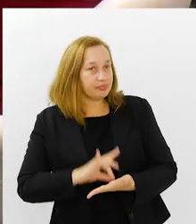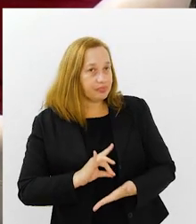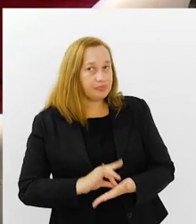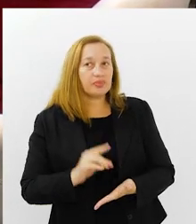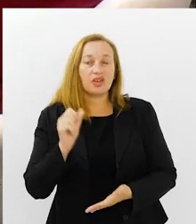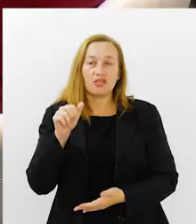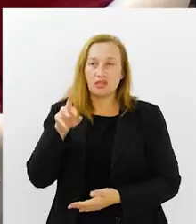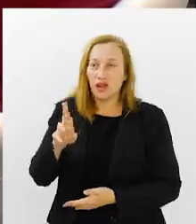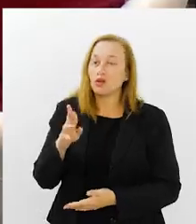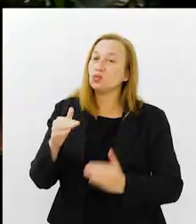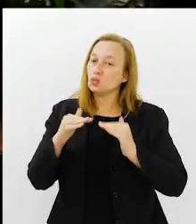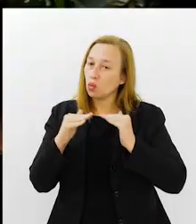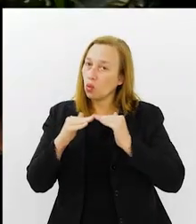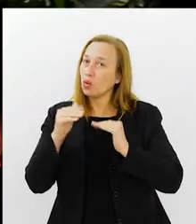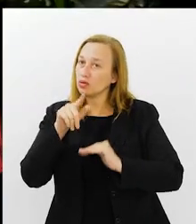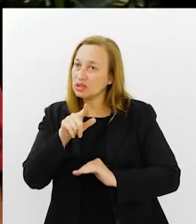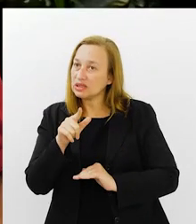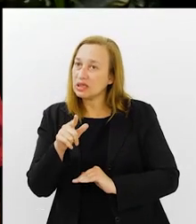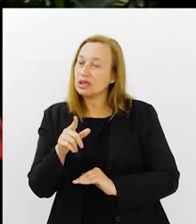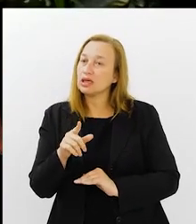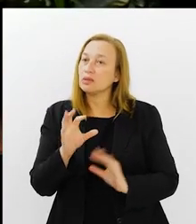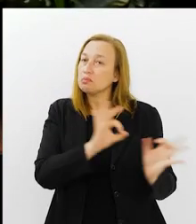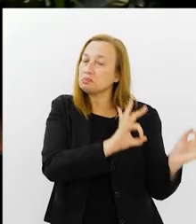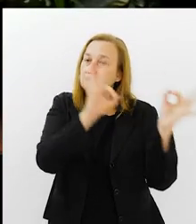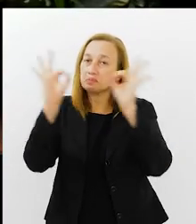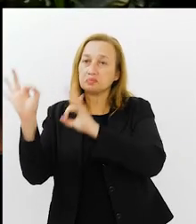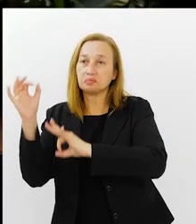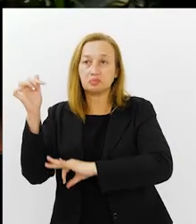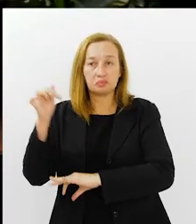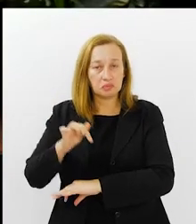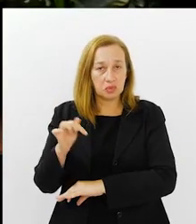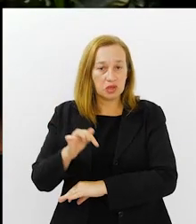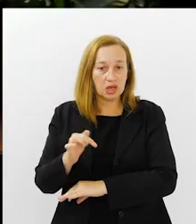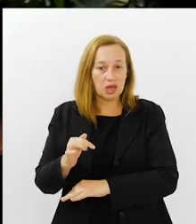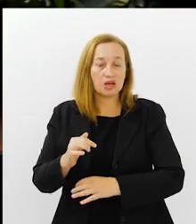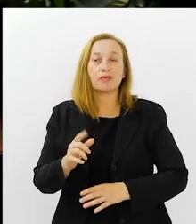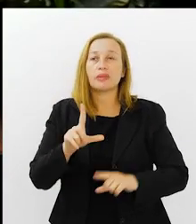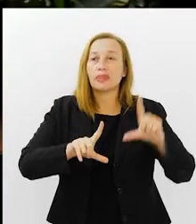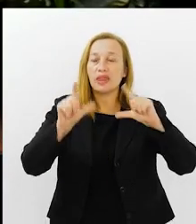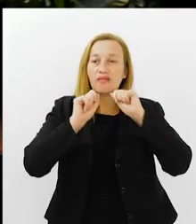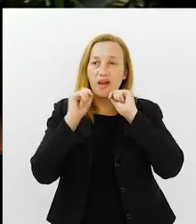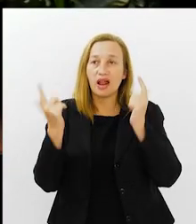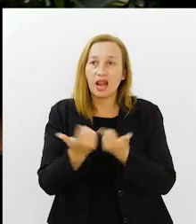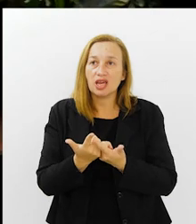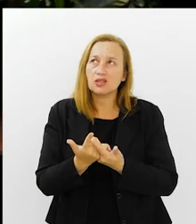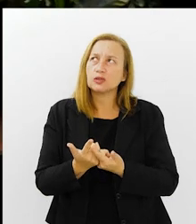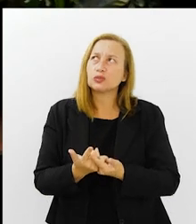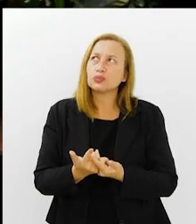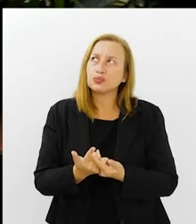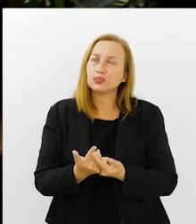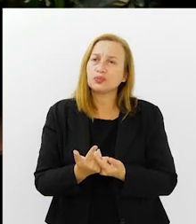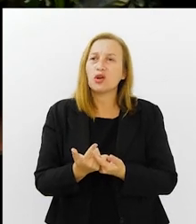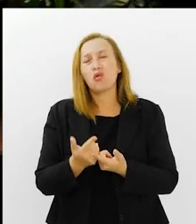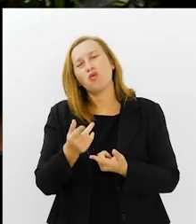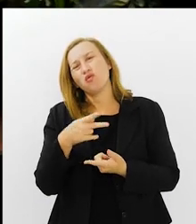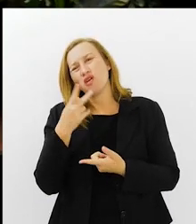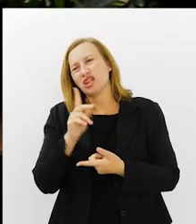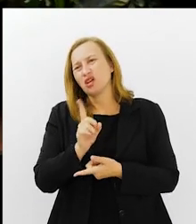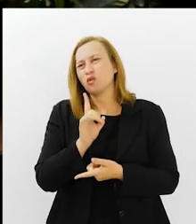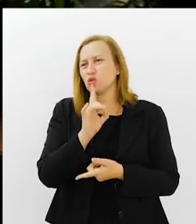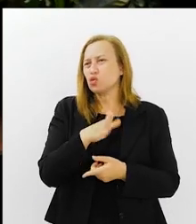É, Wagner, eu concordo com você. E para o nosso público aqui, nosso público-alvo da TV Alerj, eu vou também